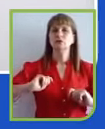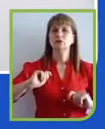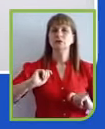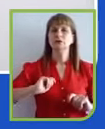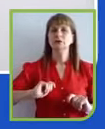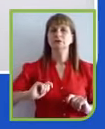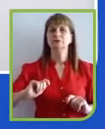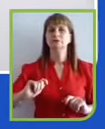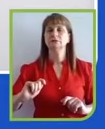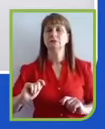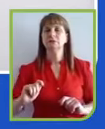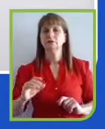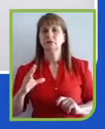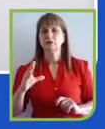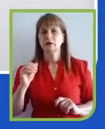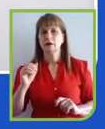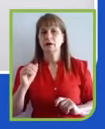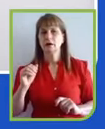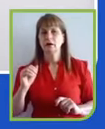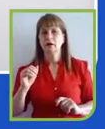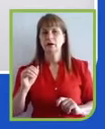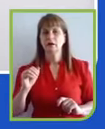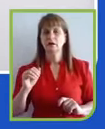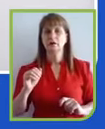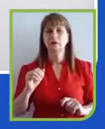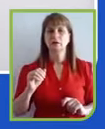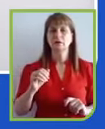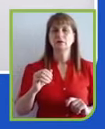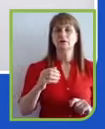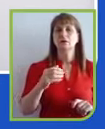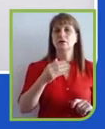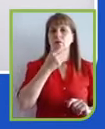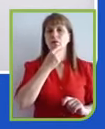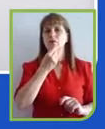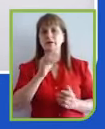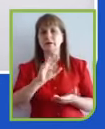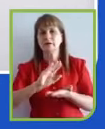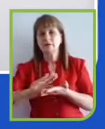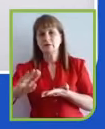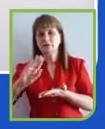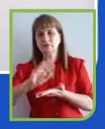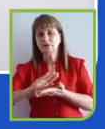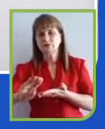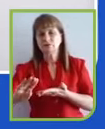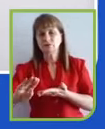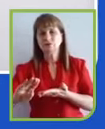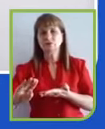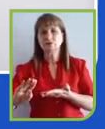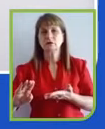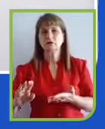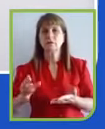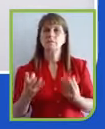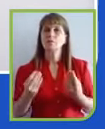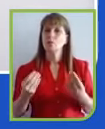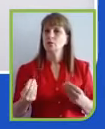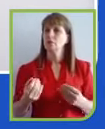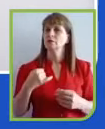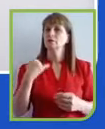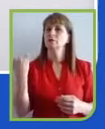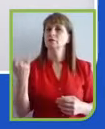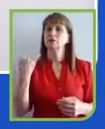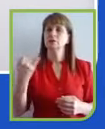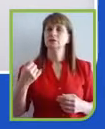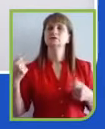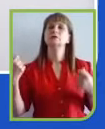do investidor, que é uma coisa superimportante. A gente precisa ter aí um investidor, realmente